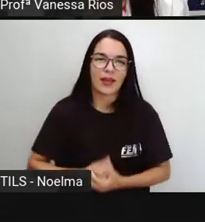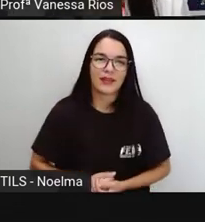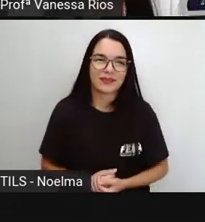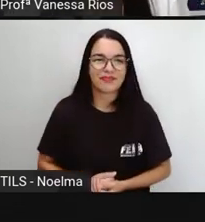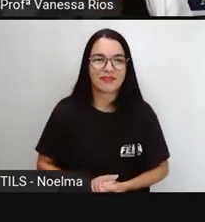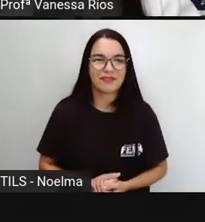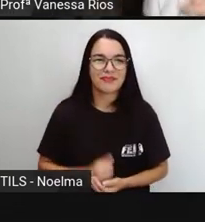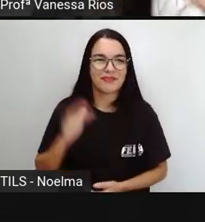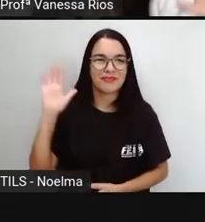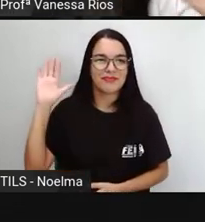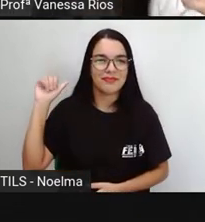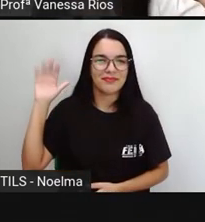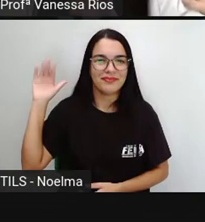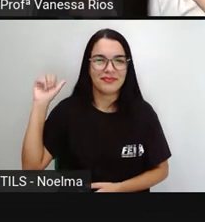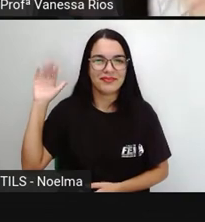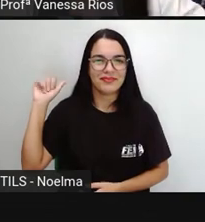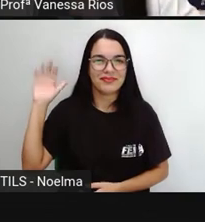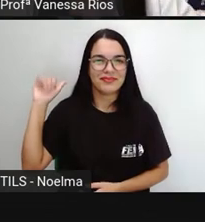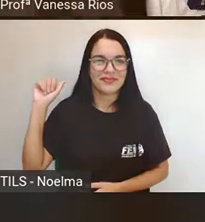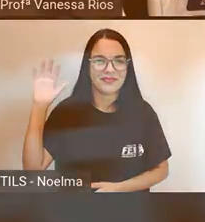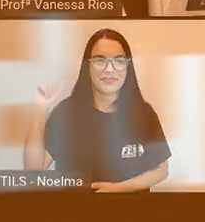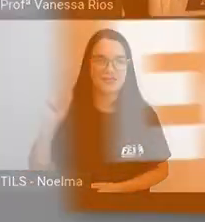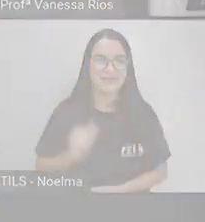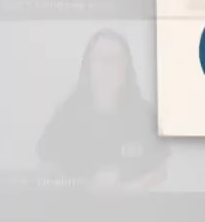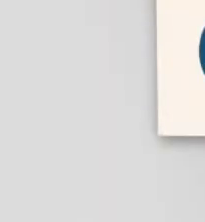videoaula, ó. Tchau, tchau.